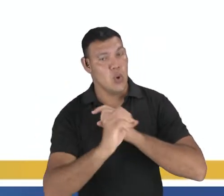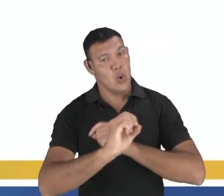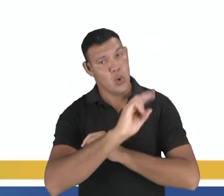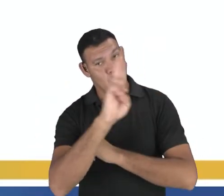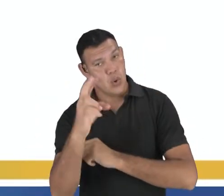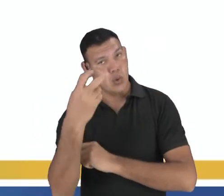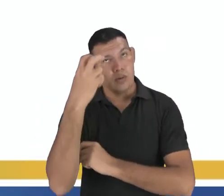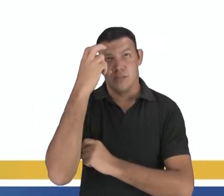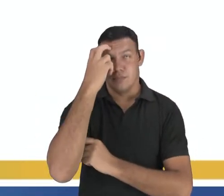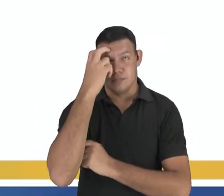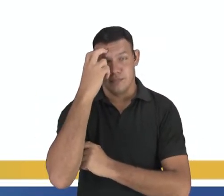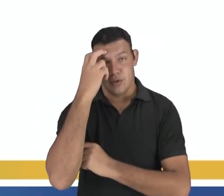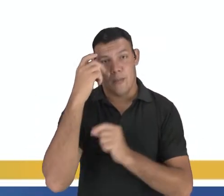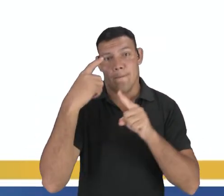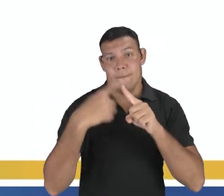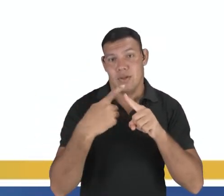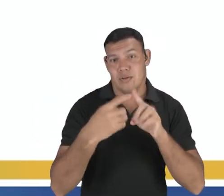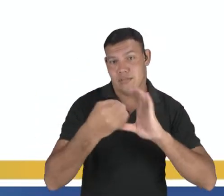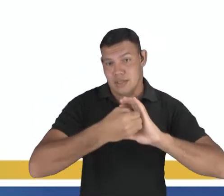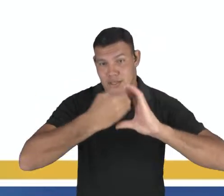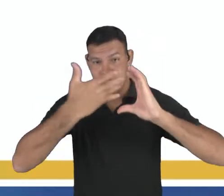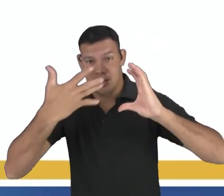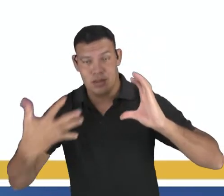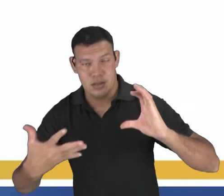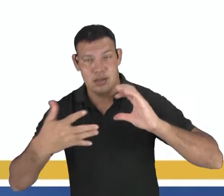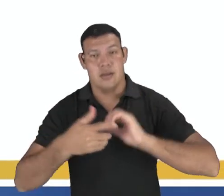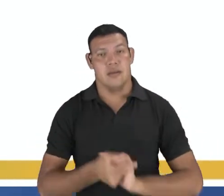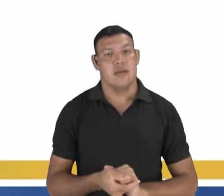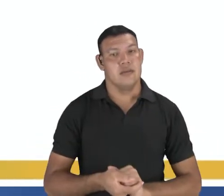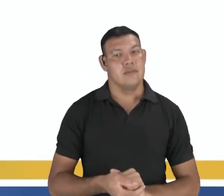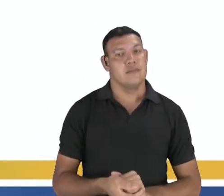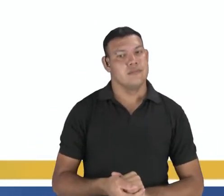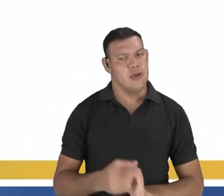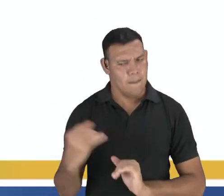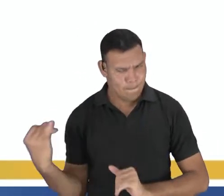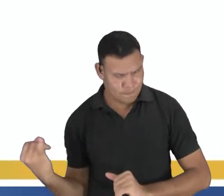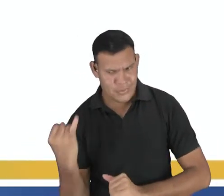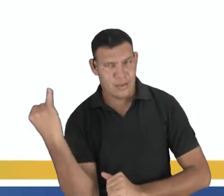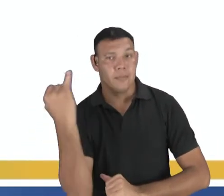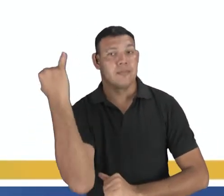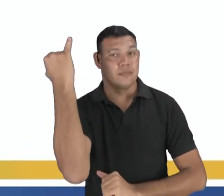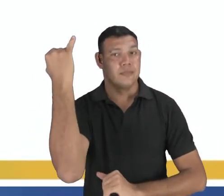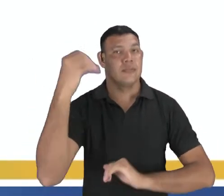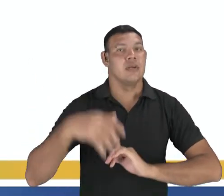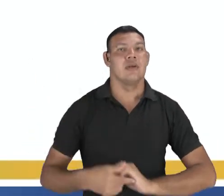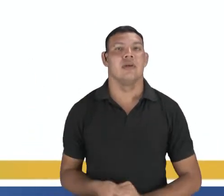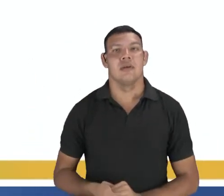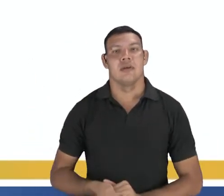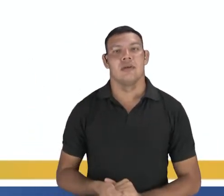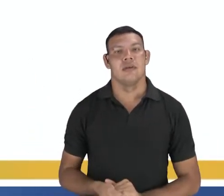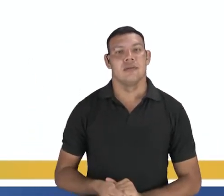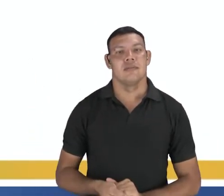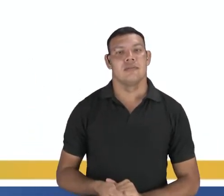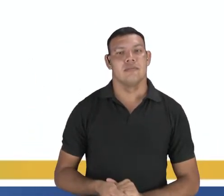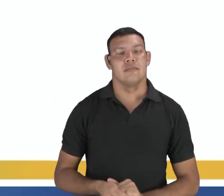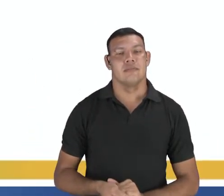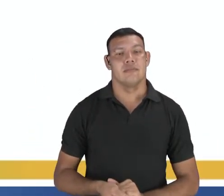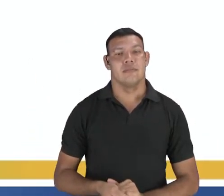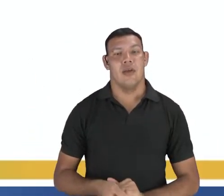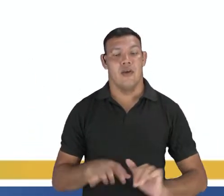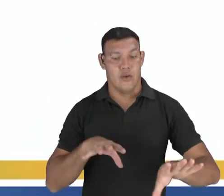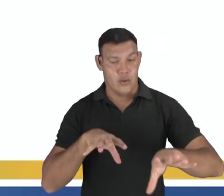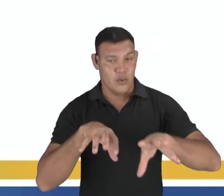classes sociais. Que vai ter como característica, vai ser primordial para a gente verificar essa variação. É o que? A